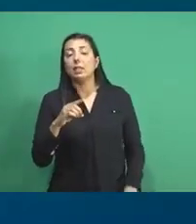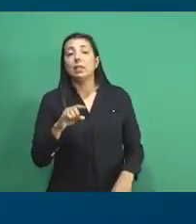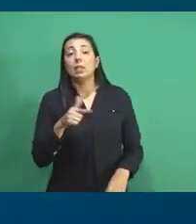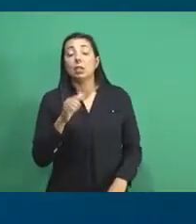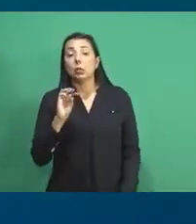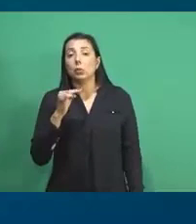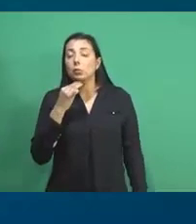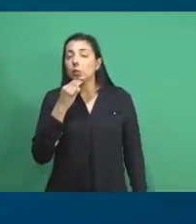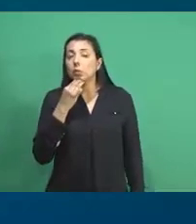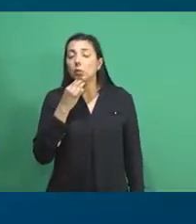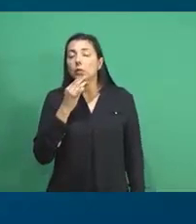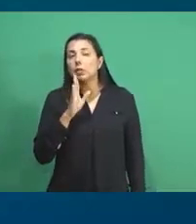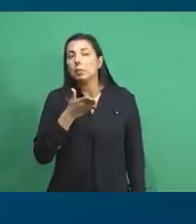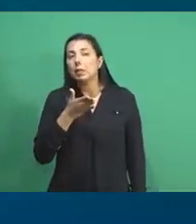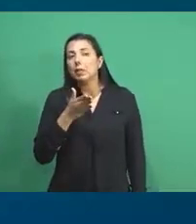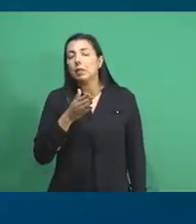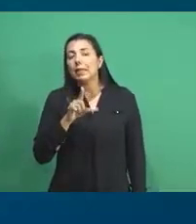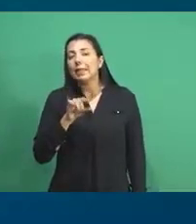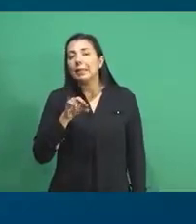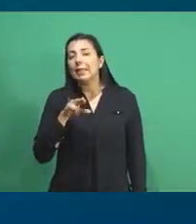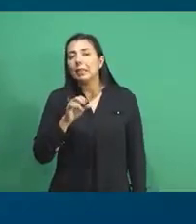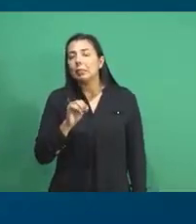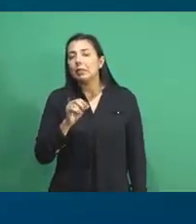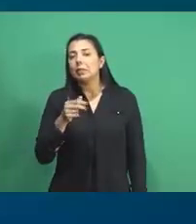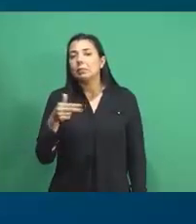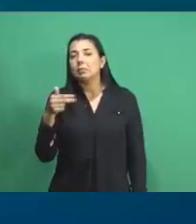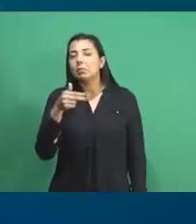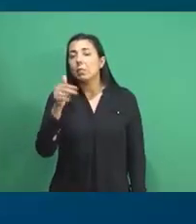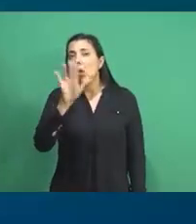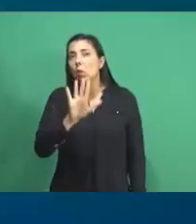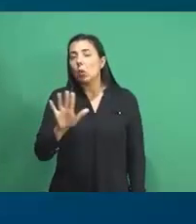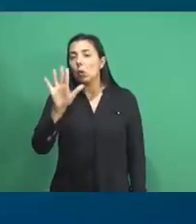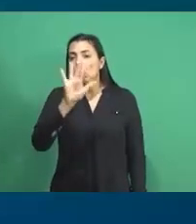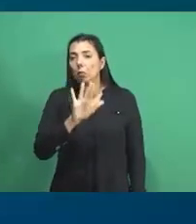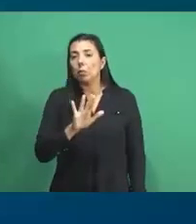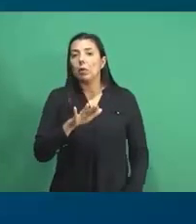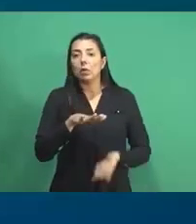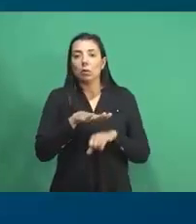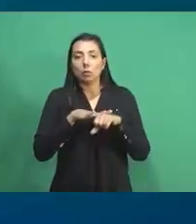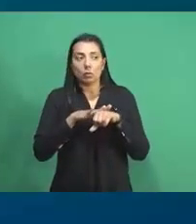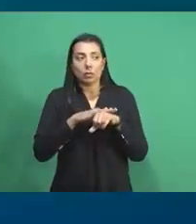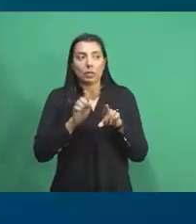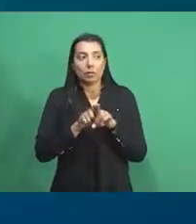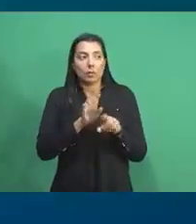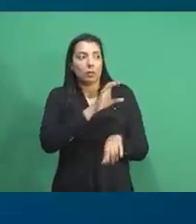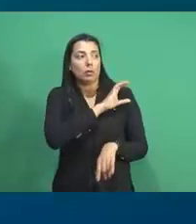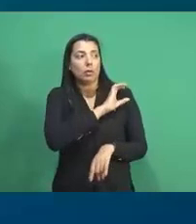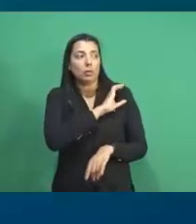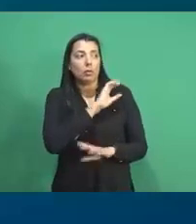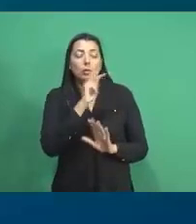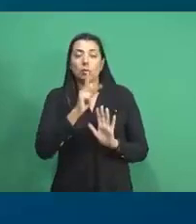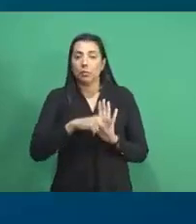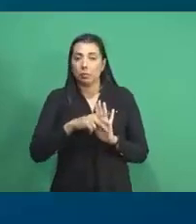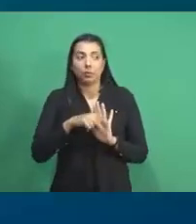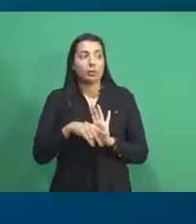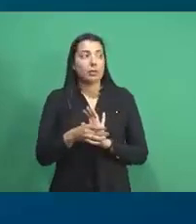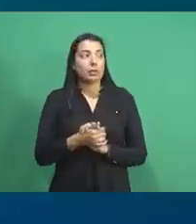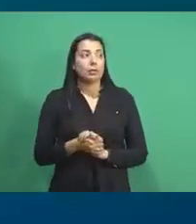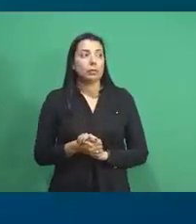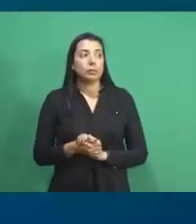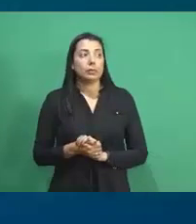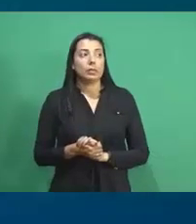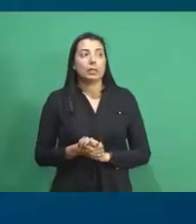,5 milhões de libras pelo Reino Unido. Eu conversei com o coordenador desse projeto, que é o